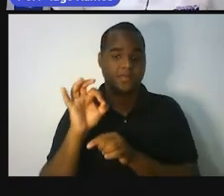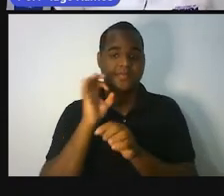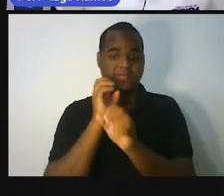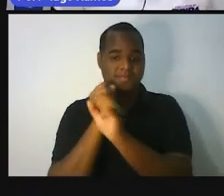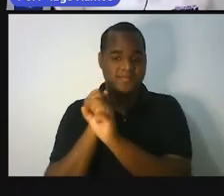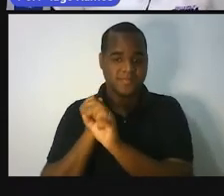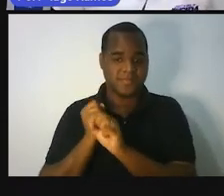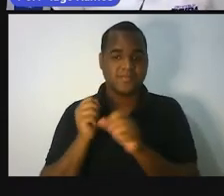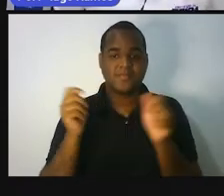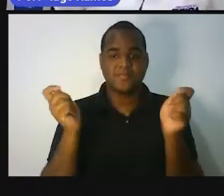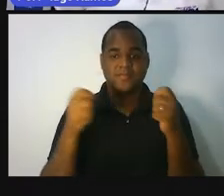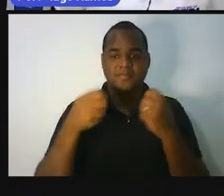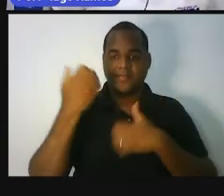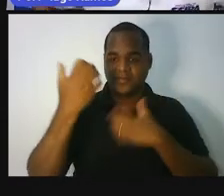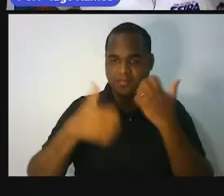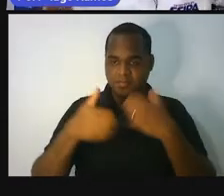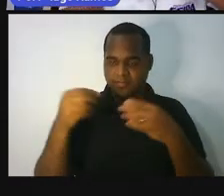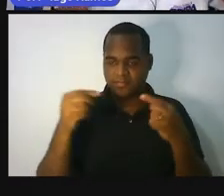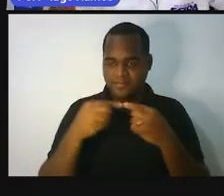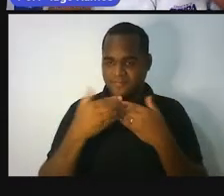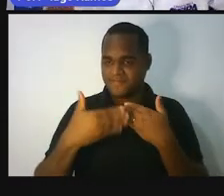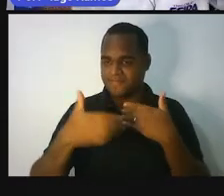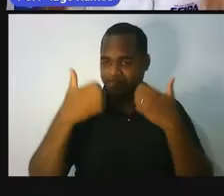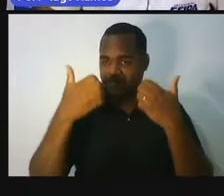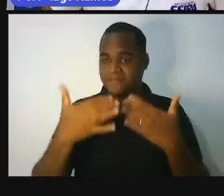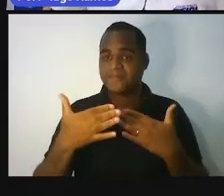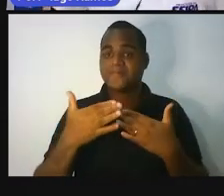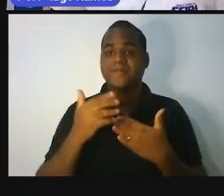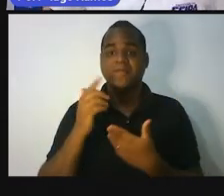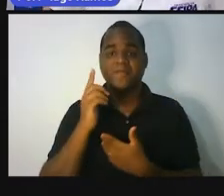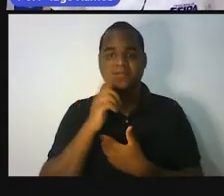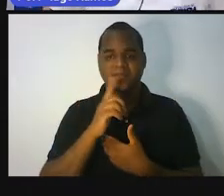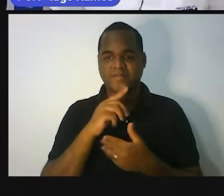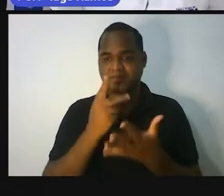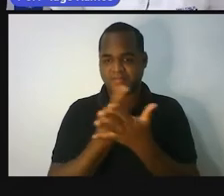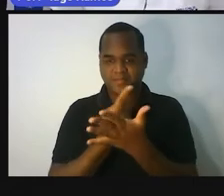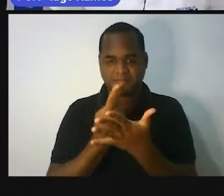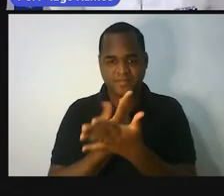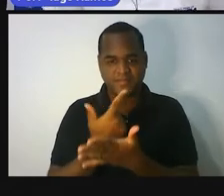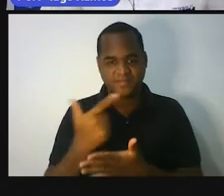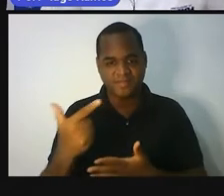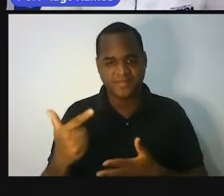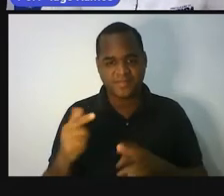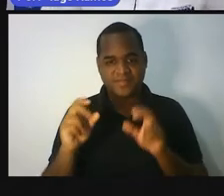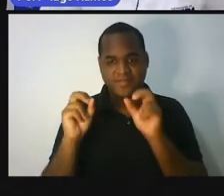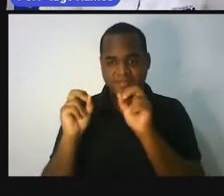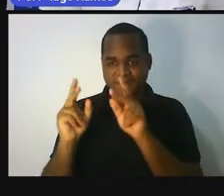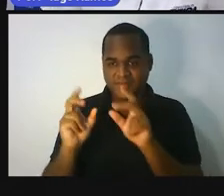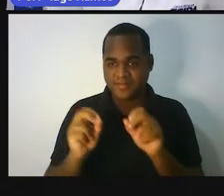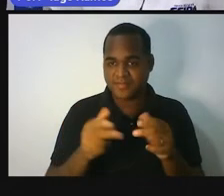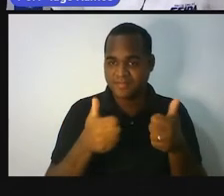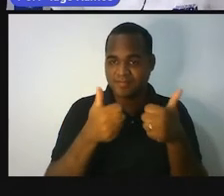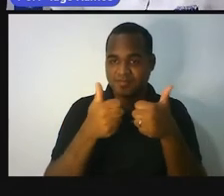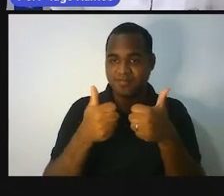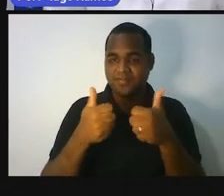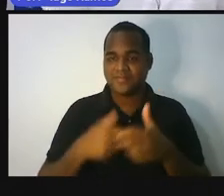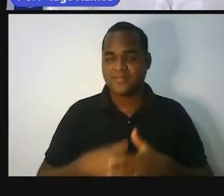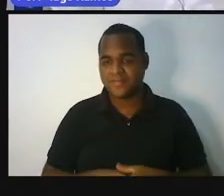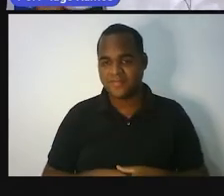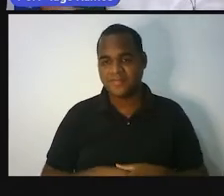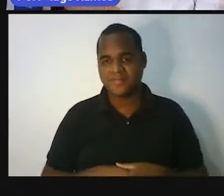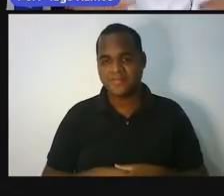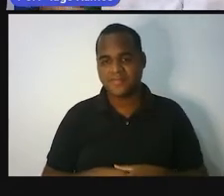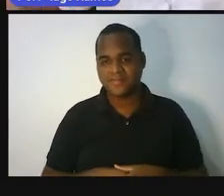seguir esses passozinhos aí que você não é. Tá belezinha? Bom,